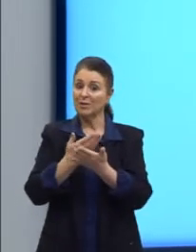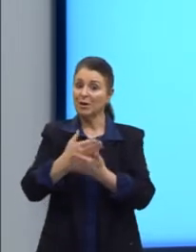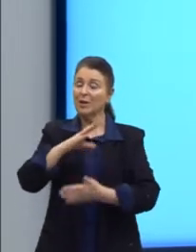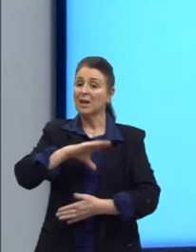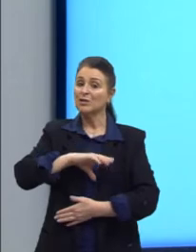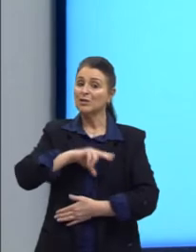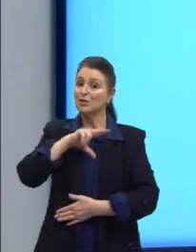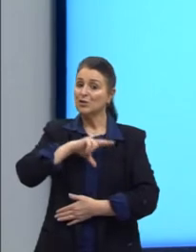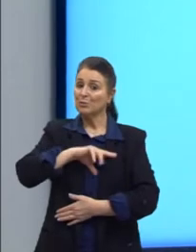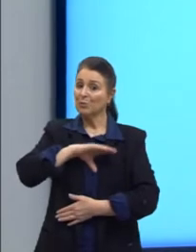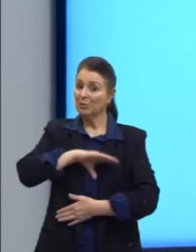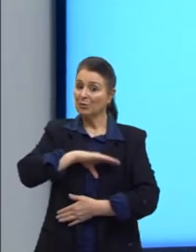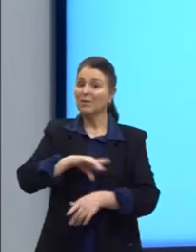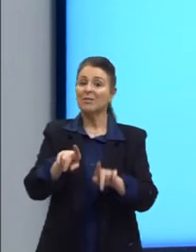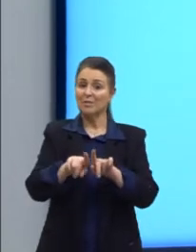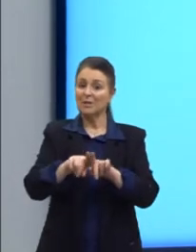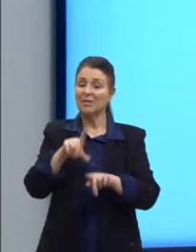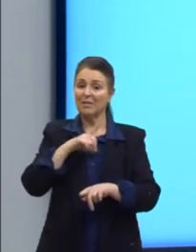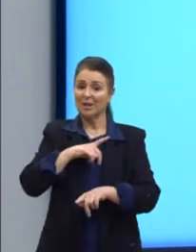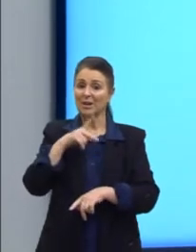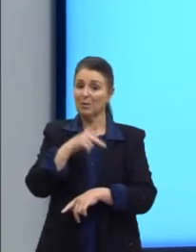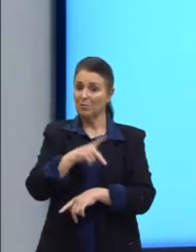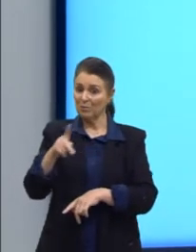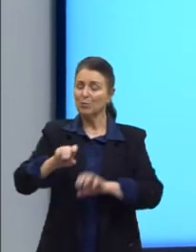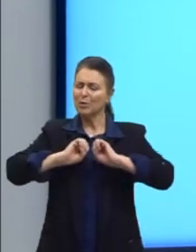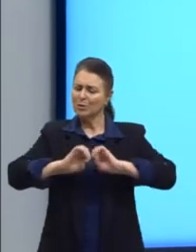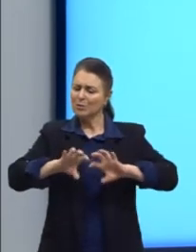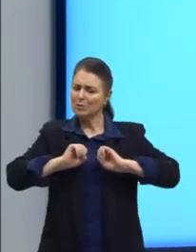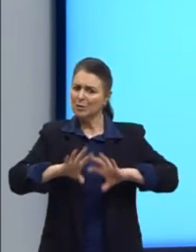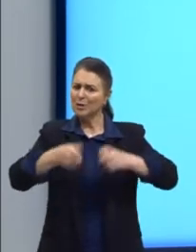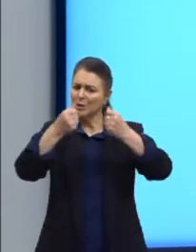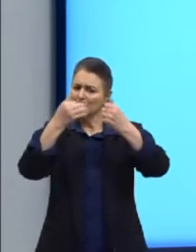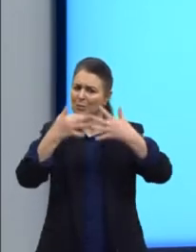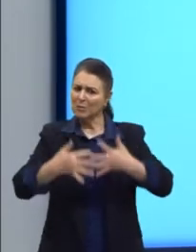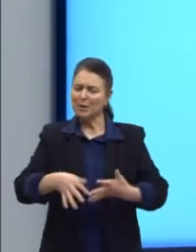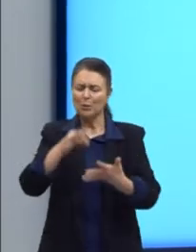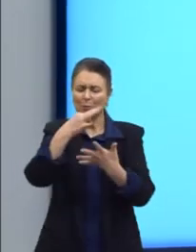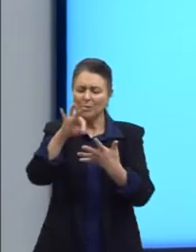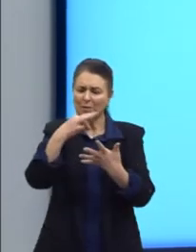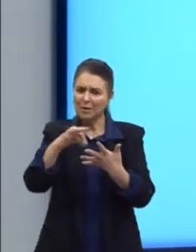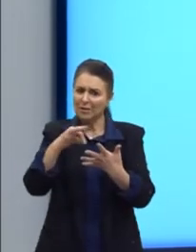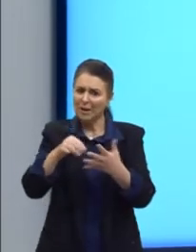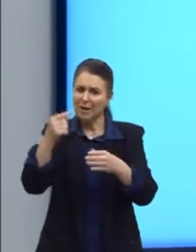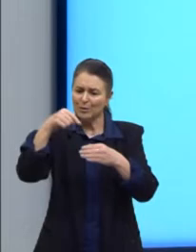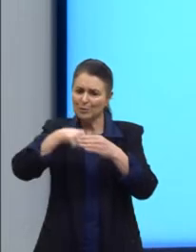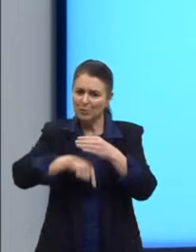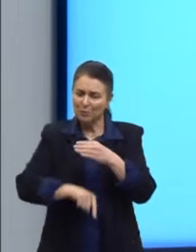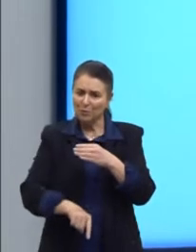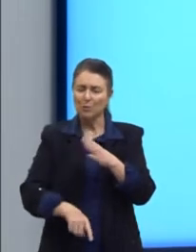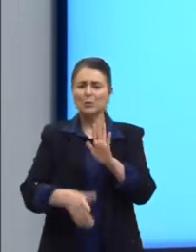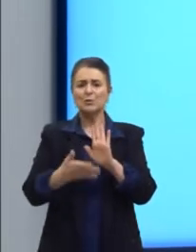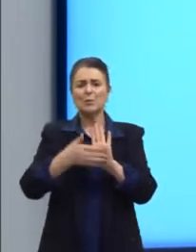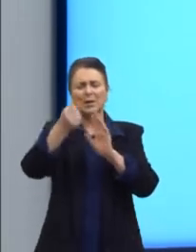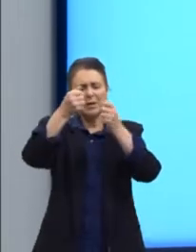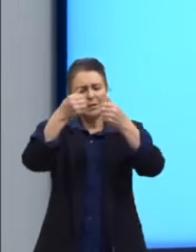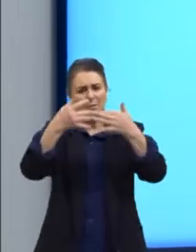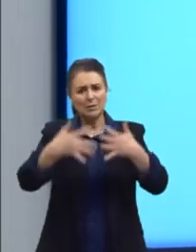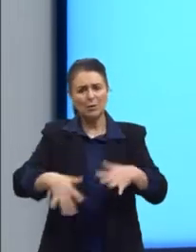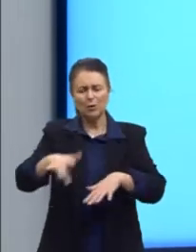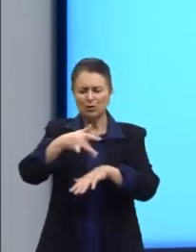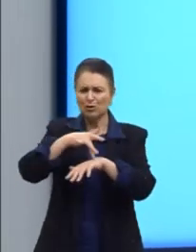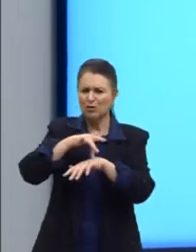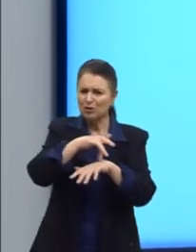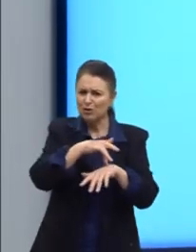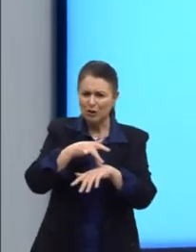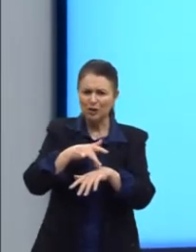portuguesa também, que a professora vai tratar com mais detalhes sobre as definições de gírias, vícios de